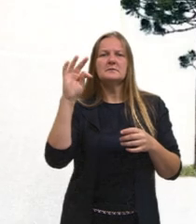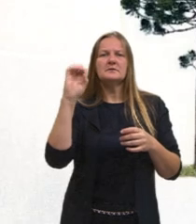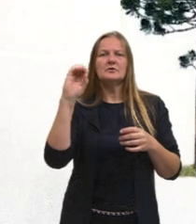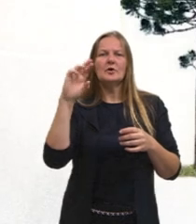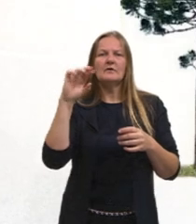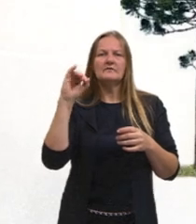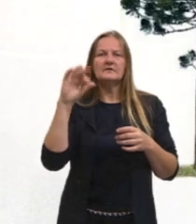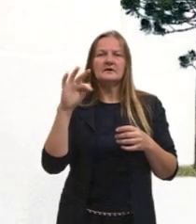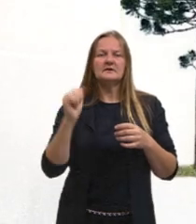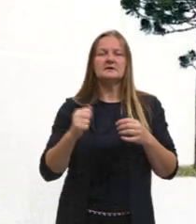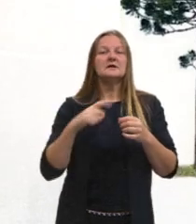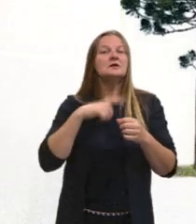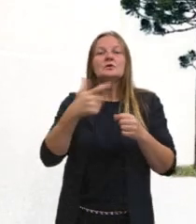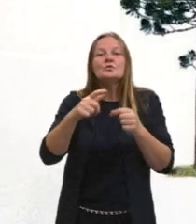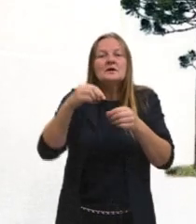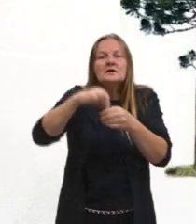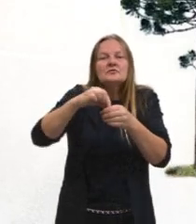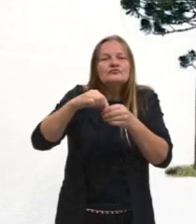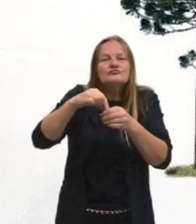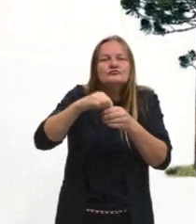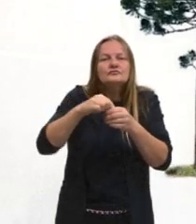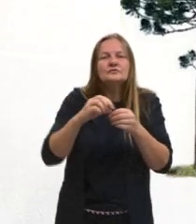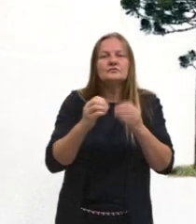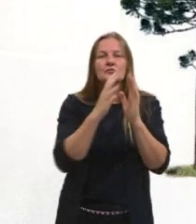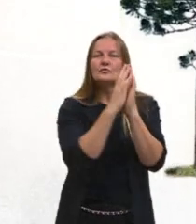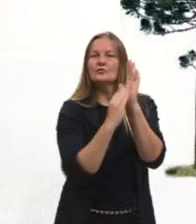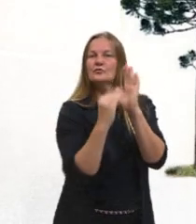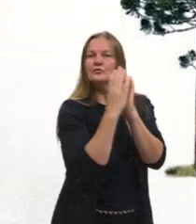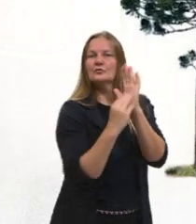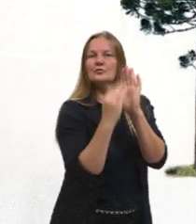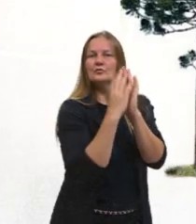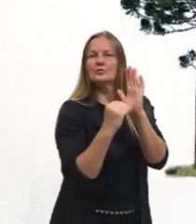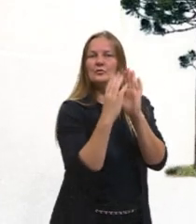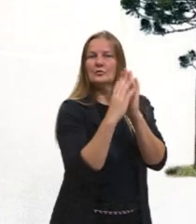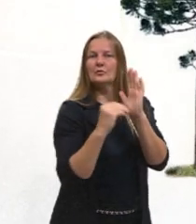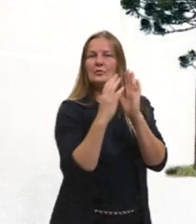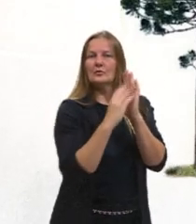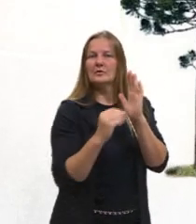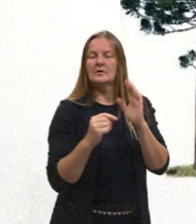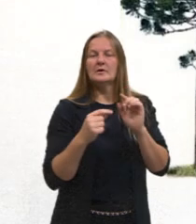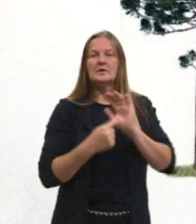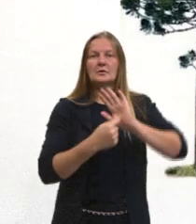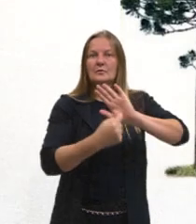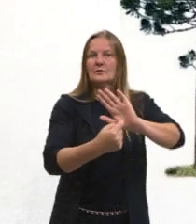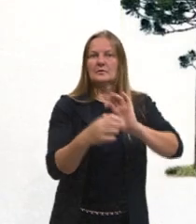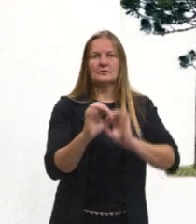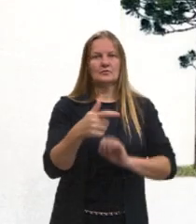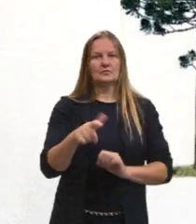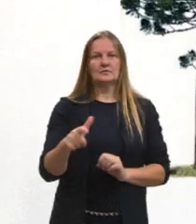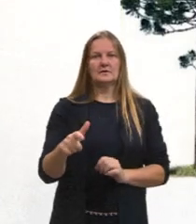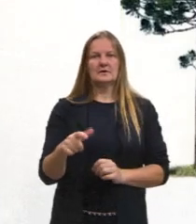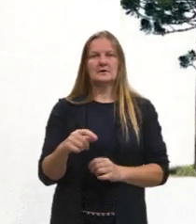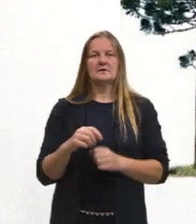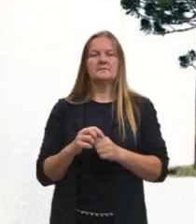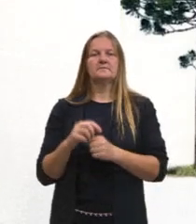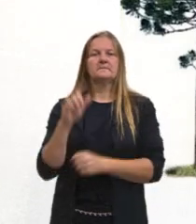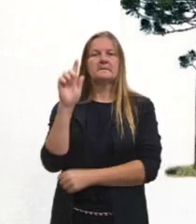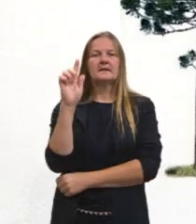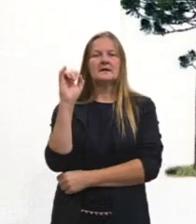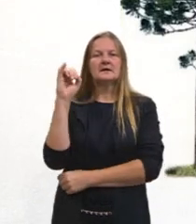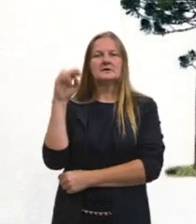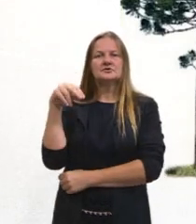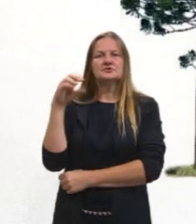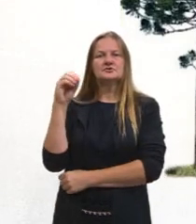nem estruturas reprodutoras aparentes, que aparecem. Então nas gimnospermas